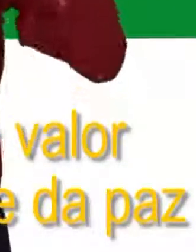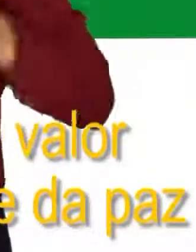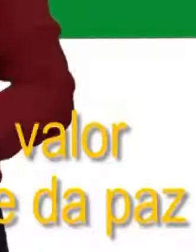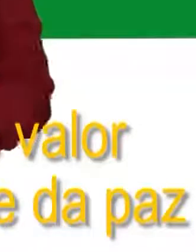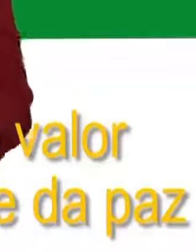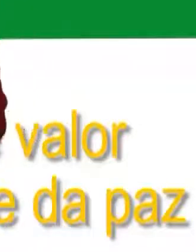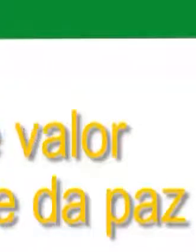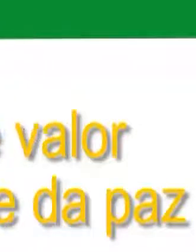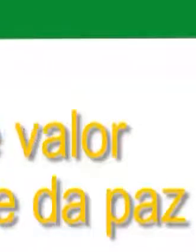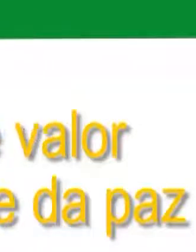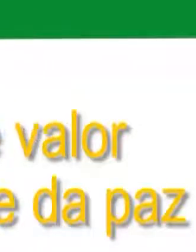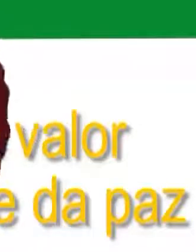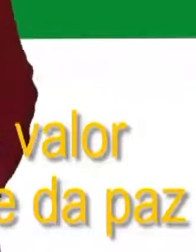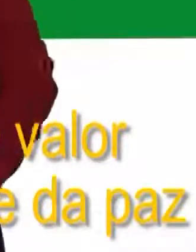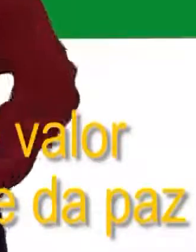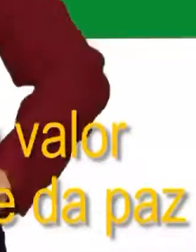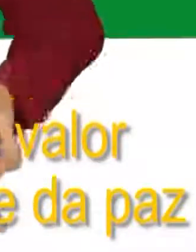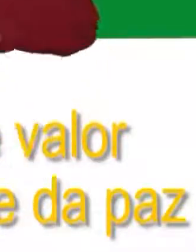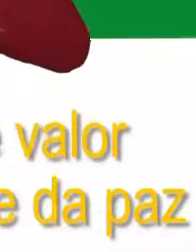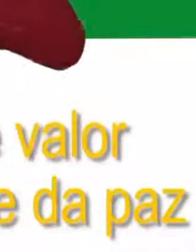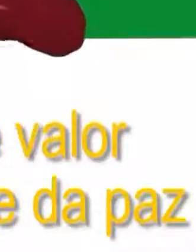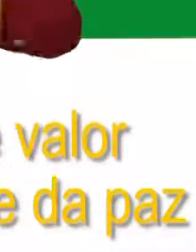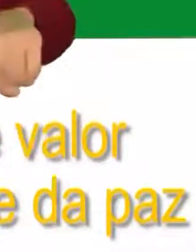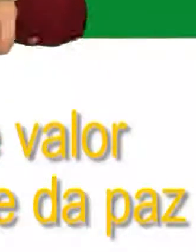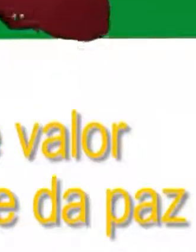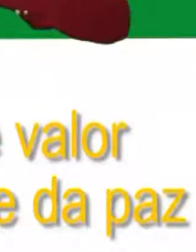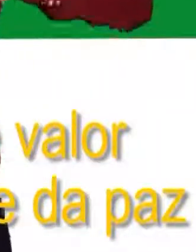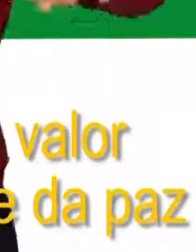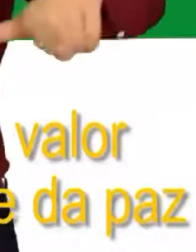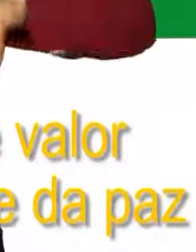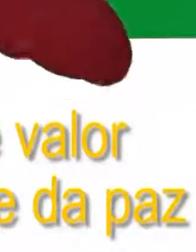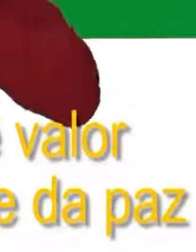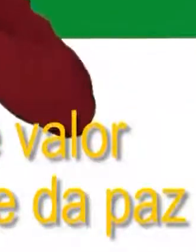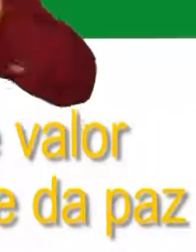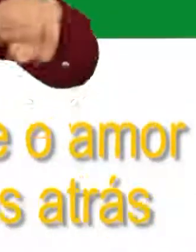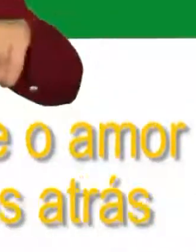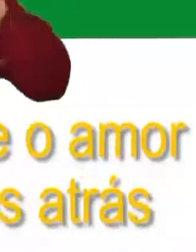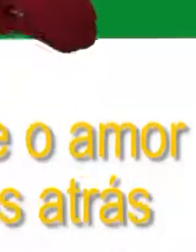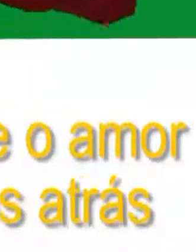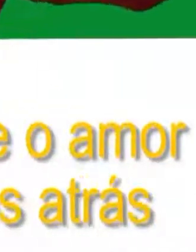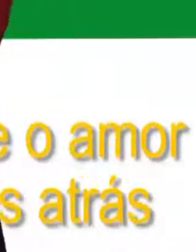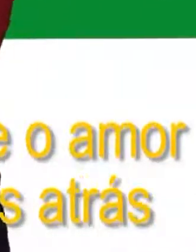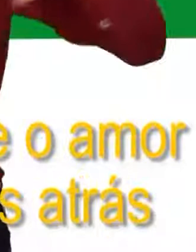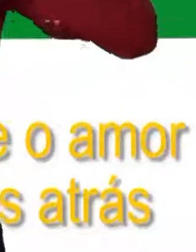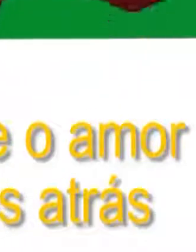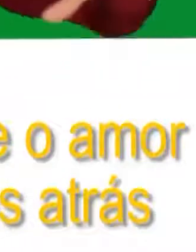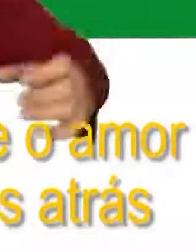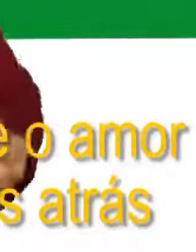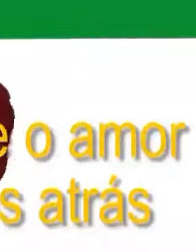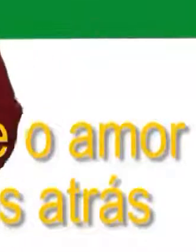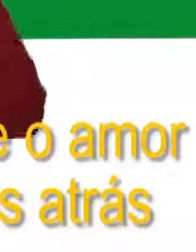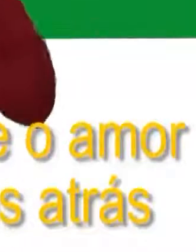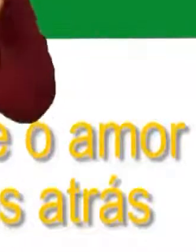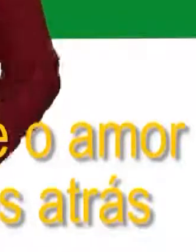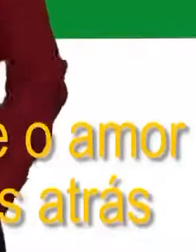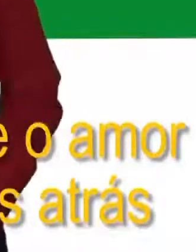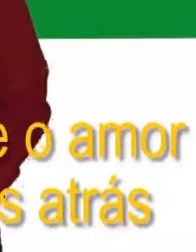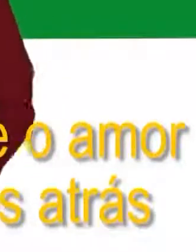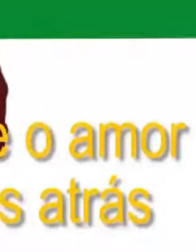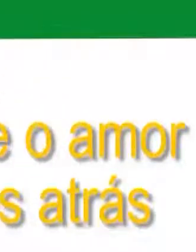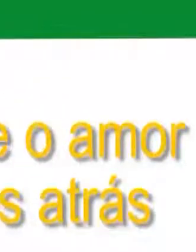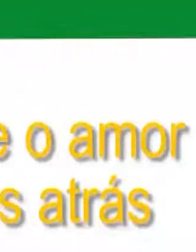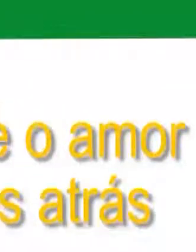e valor, do ardor, do trabalho e da paz. Nas vidas que florescem o